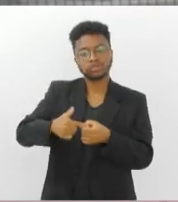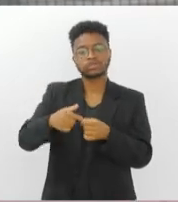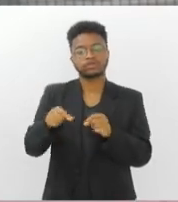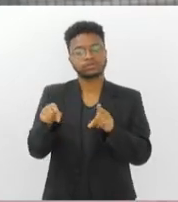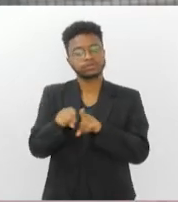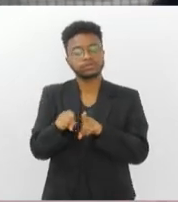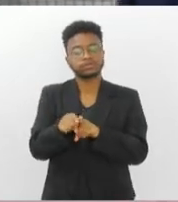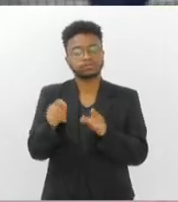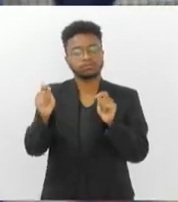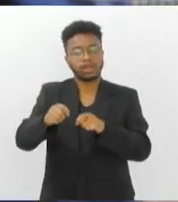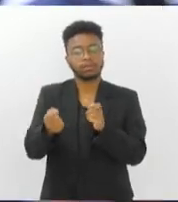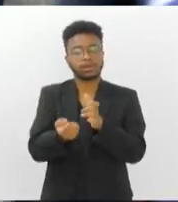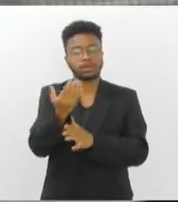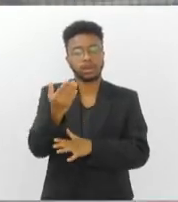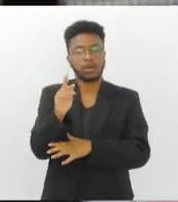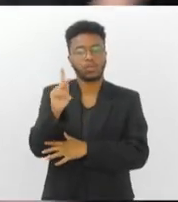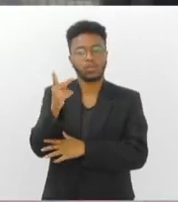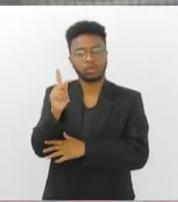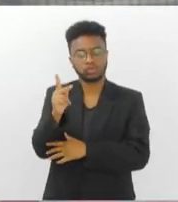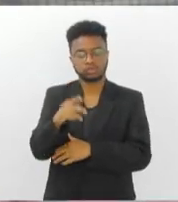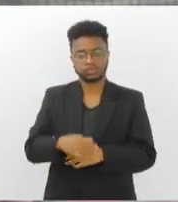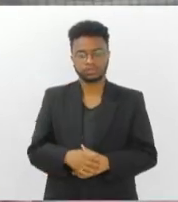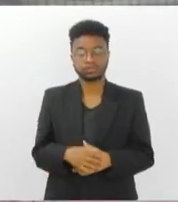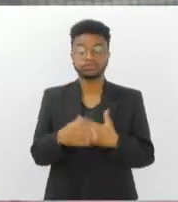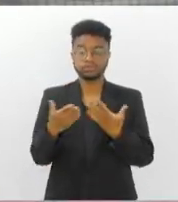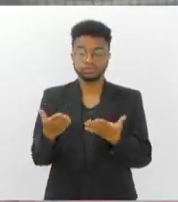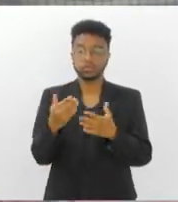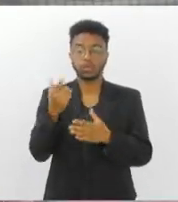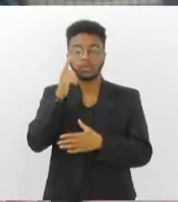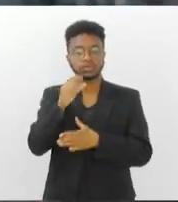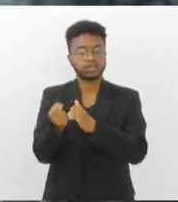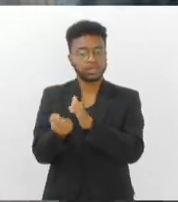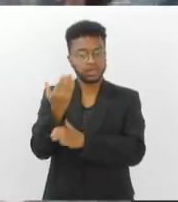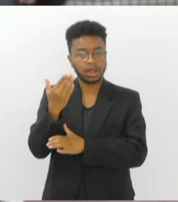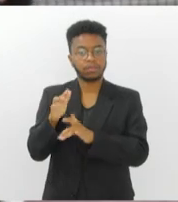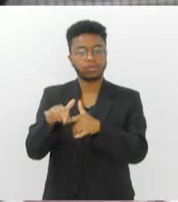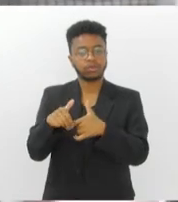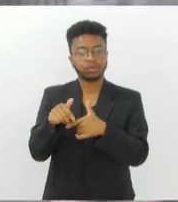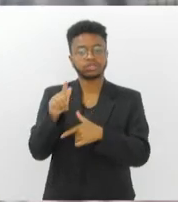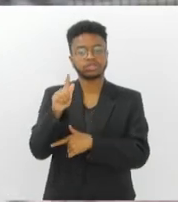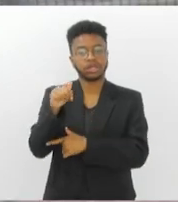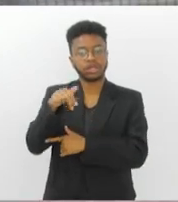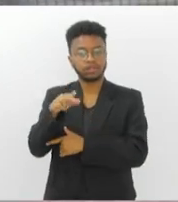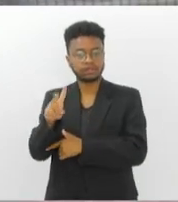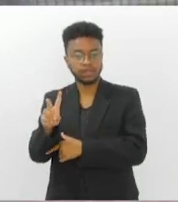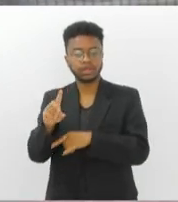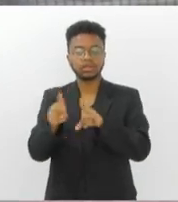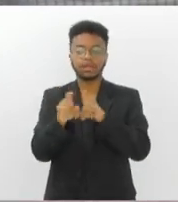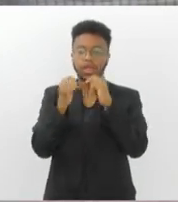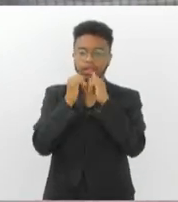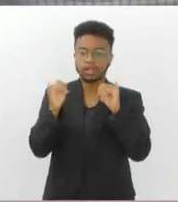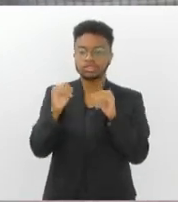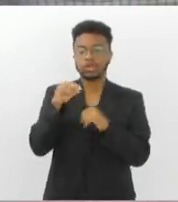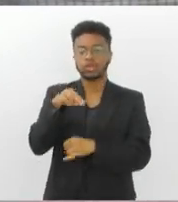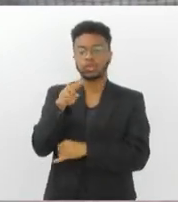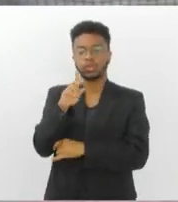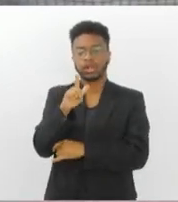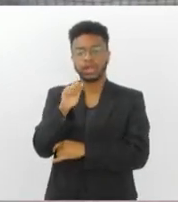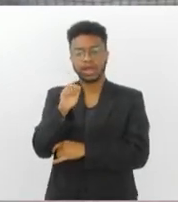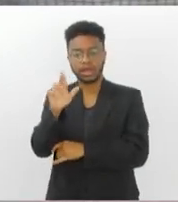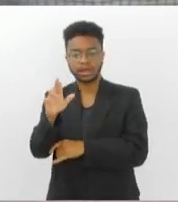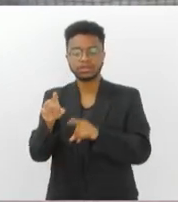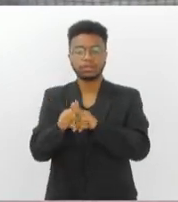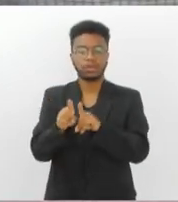para produzir o hidrogênio. Então, você vai produzir o hidrogênio a partir do gás natural, da energia nuclear, da energia solar, no